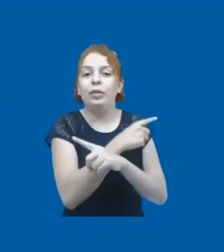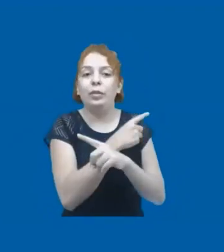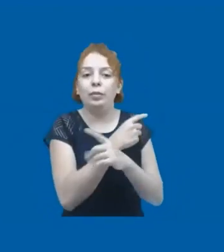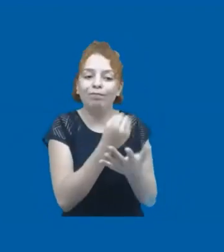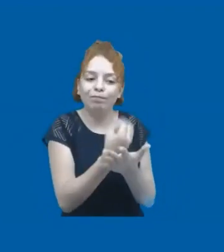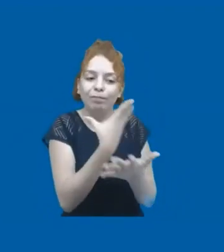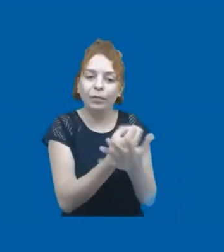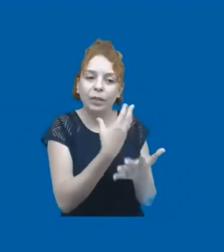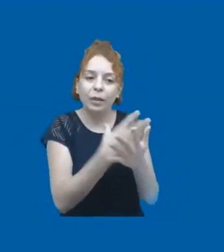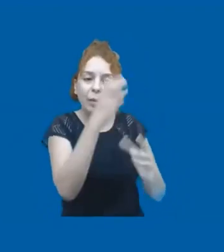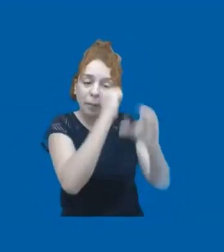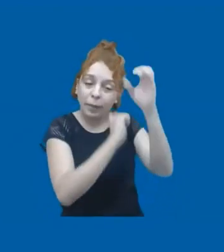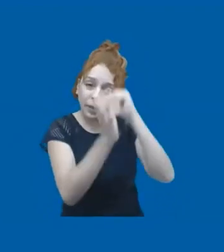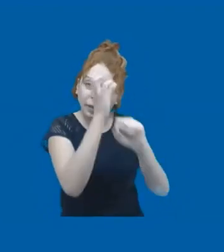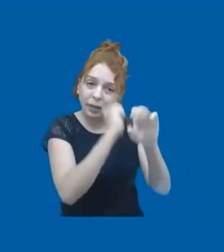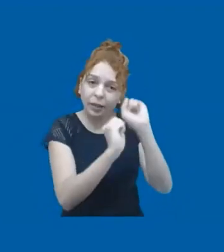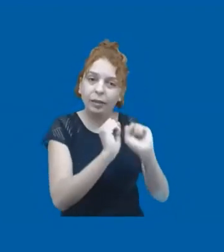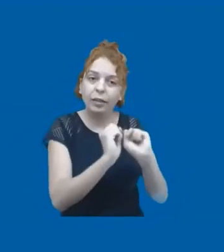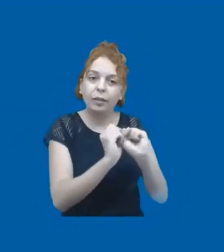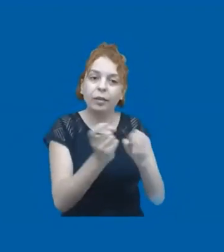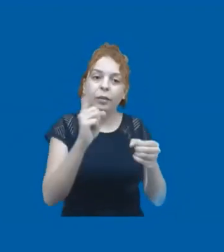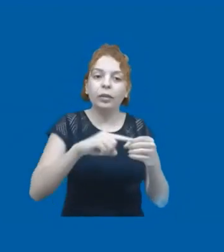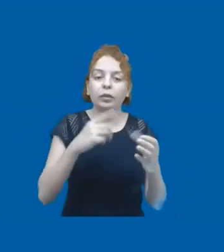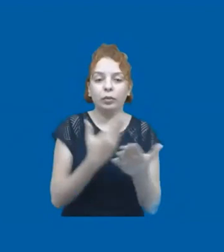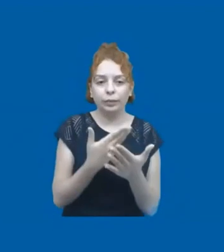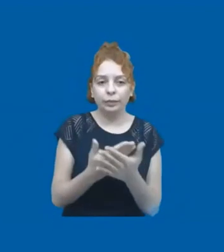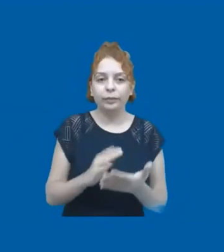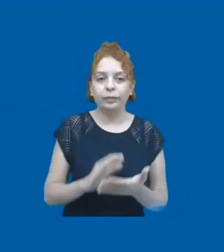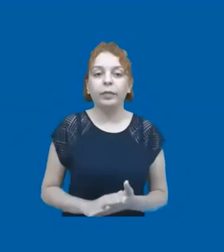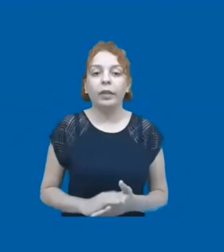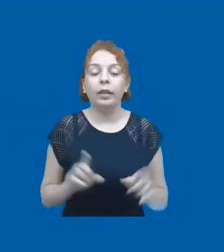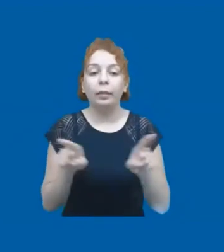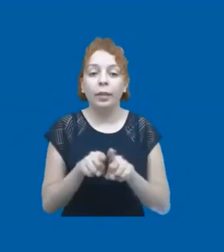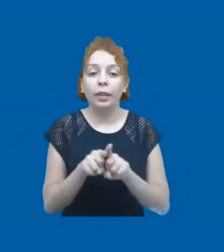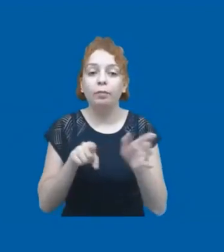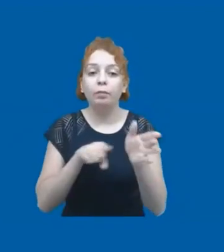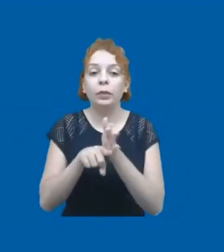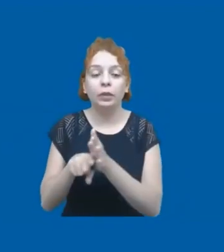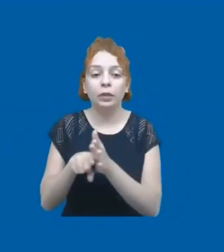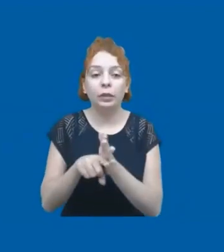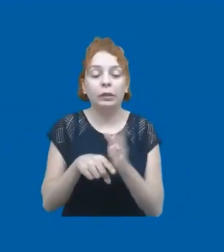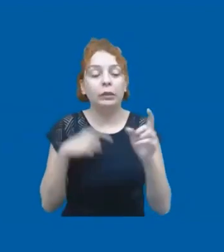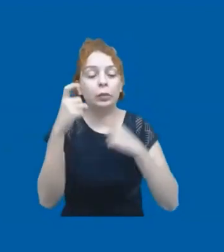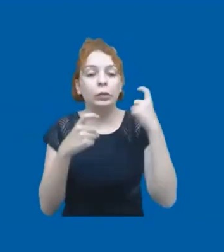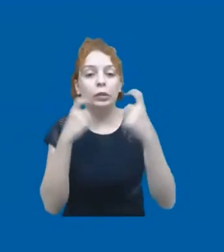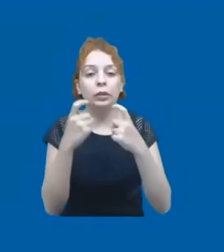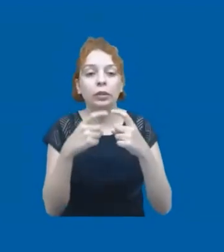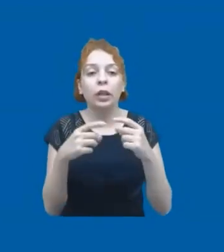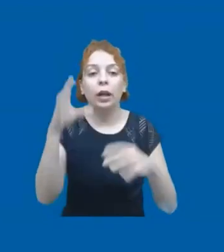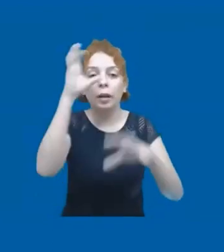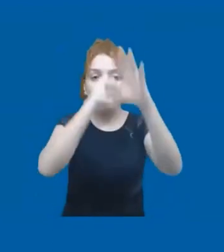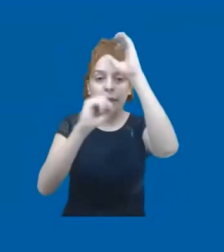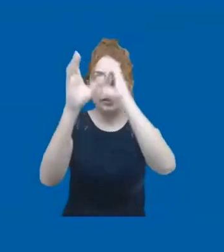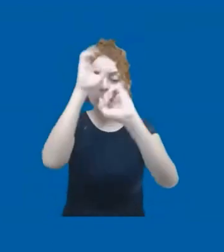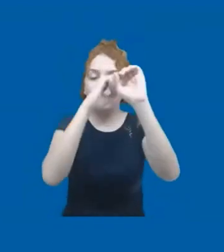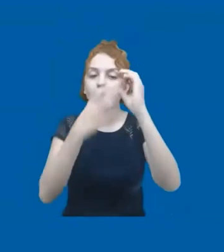aprender e de poder retomar seus estudos. Vamos ter dados também preocupantes em relação à aprendizagem dos